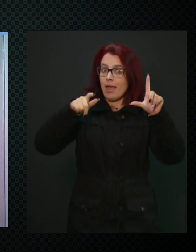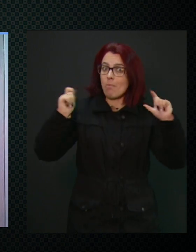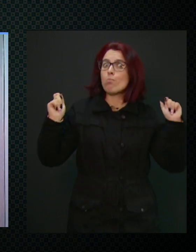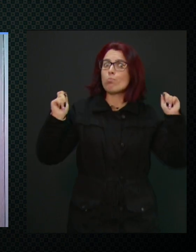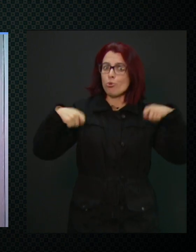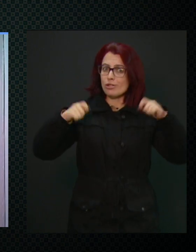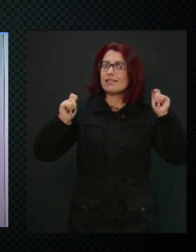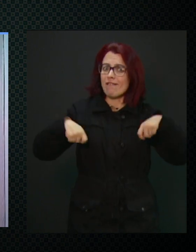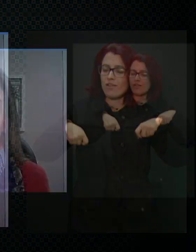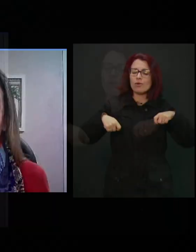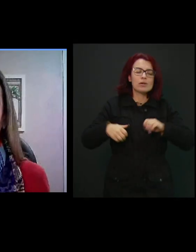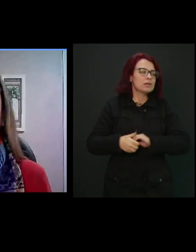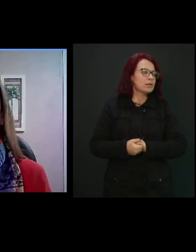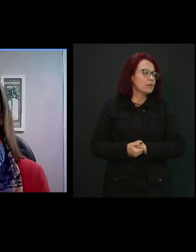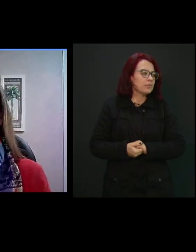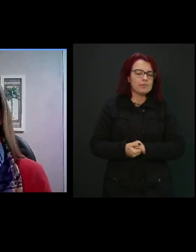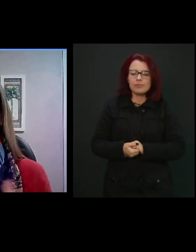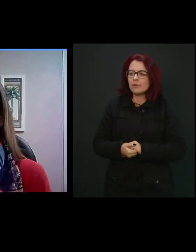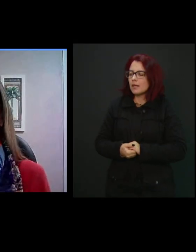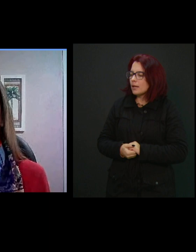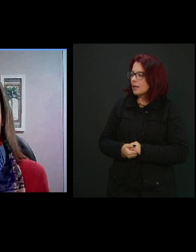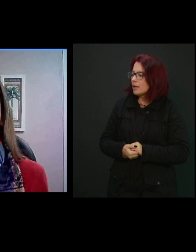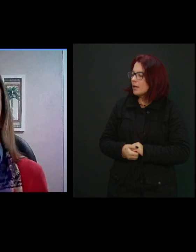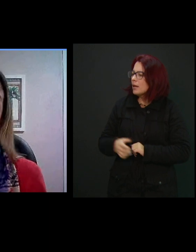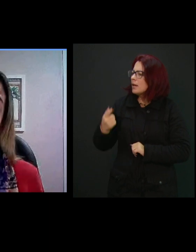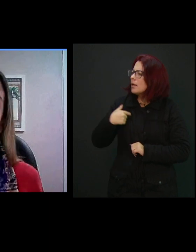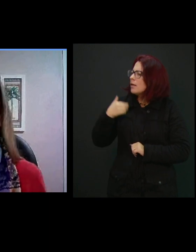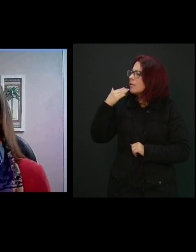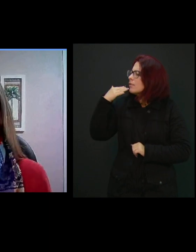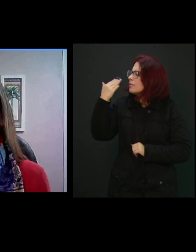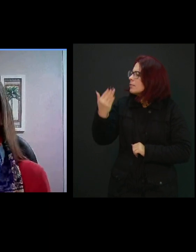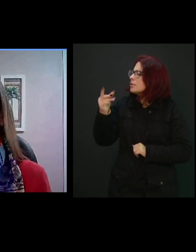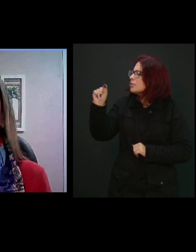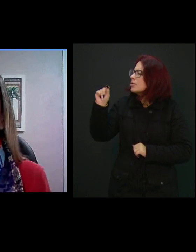É possível que ela compreenda, que ela compreenda, que ela